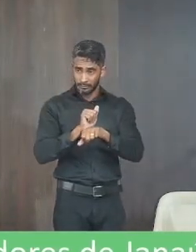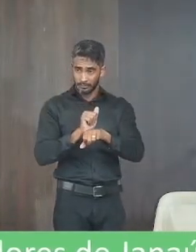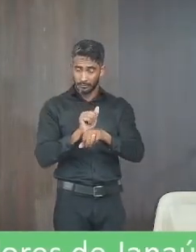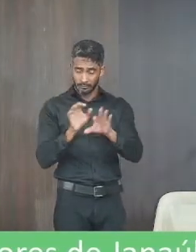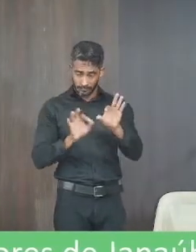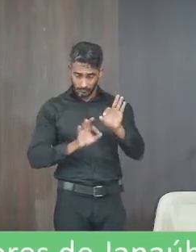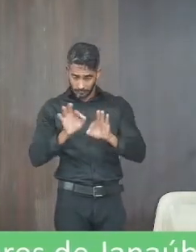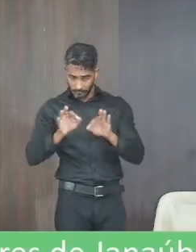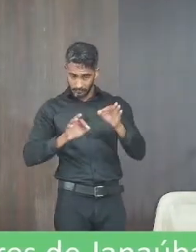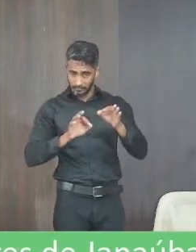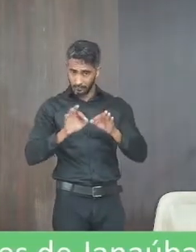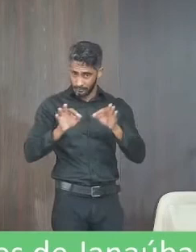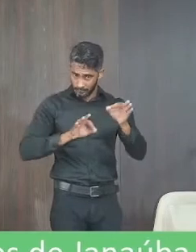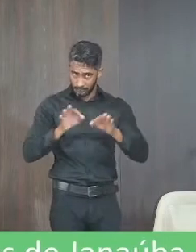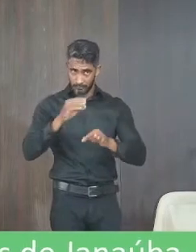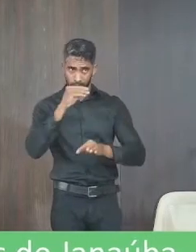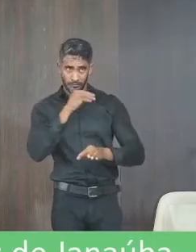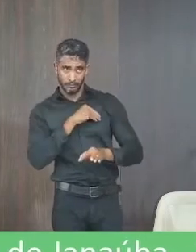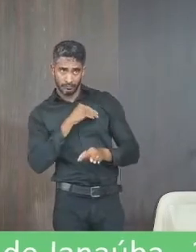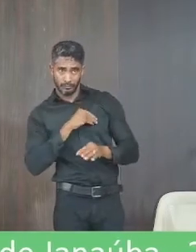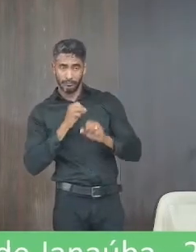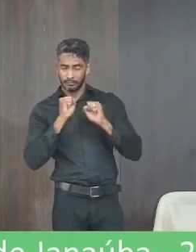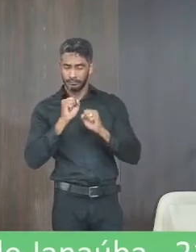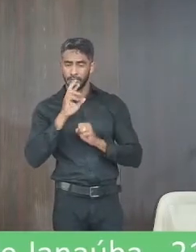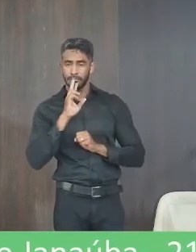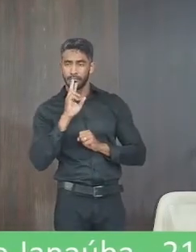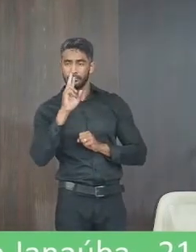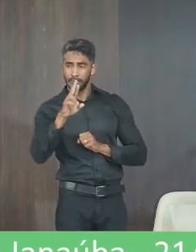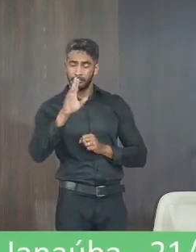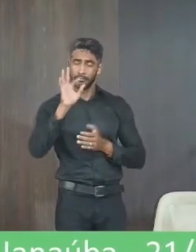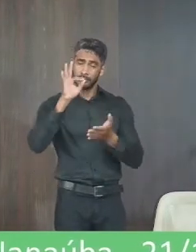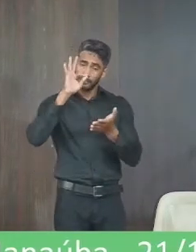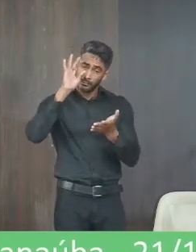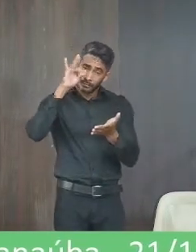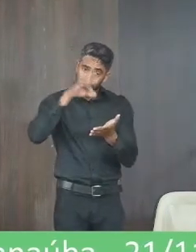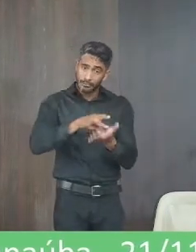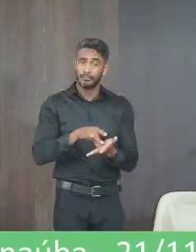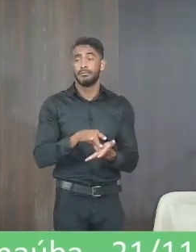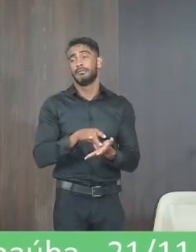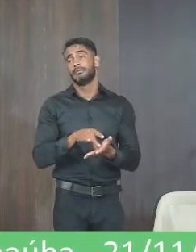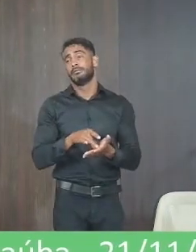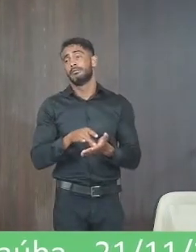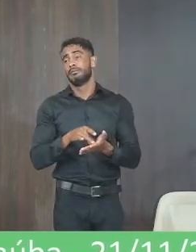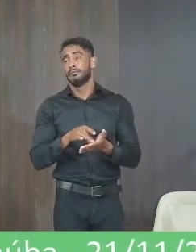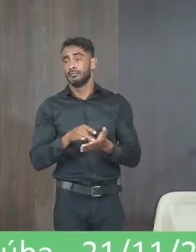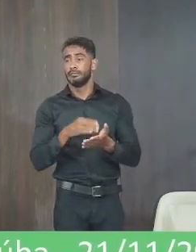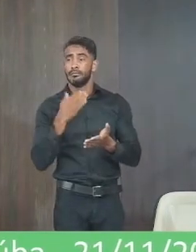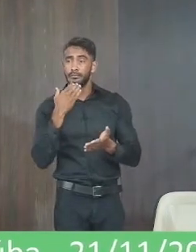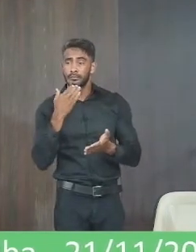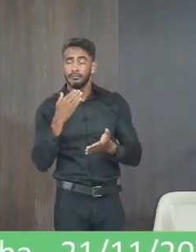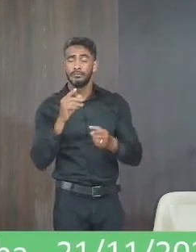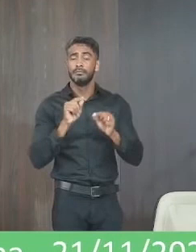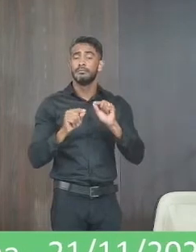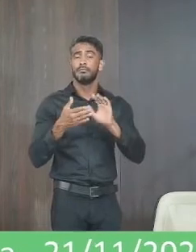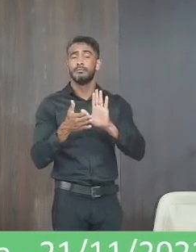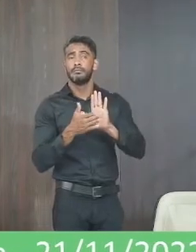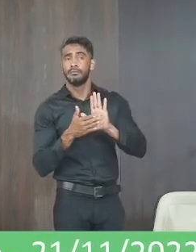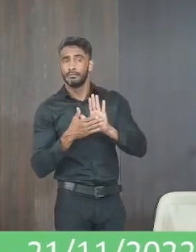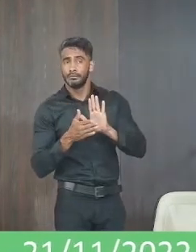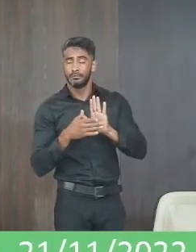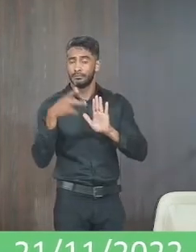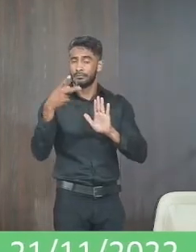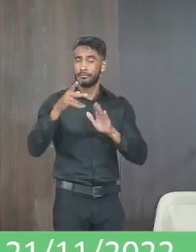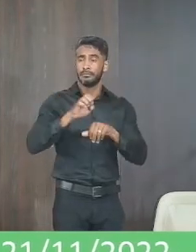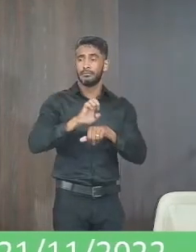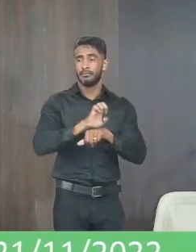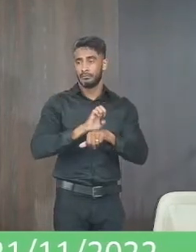o plano de cargos e salários que a gente já poderia dar uma resposta mais concreta inclusive em cima do que a gente poderia propor para o